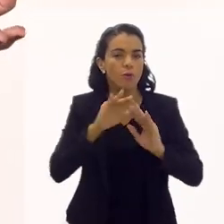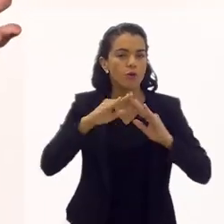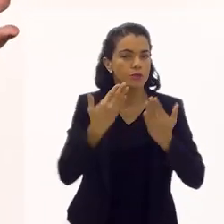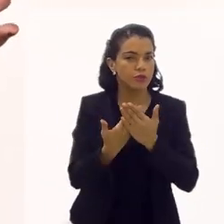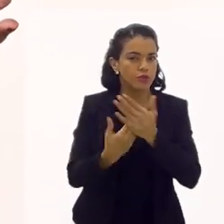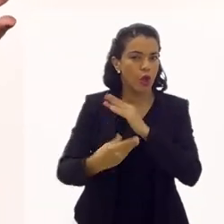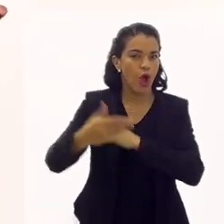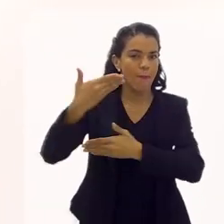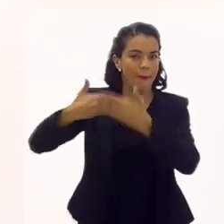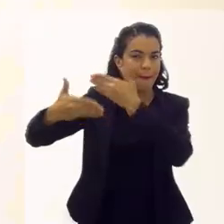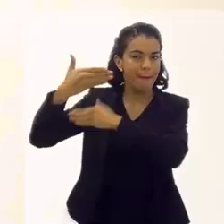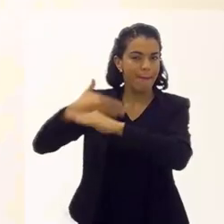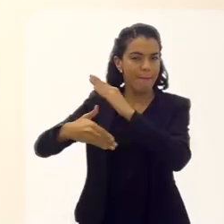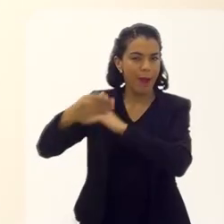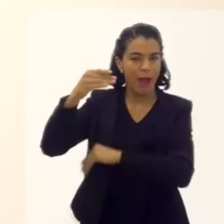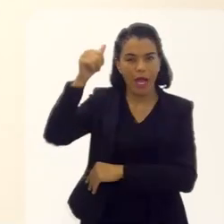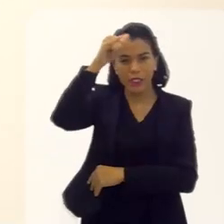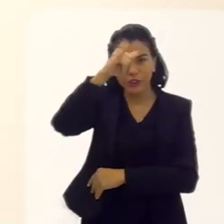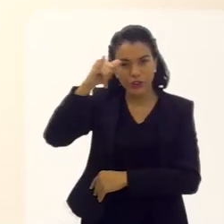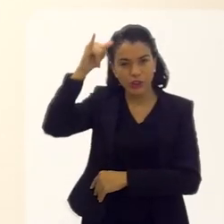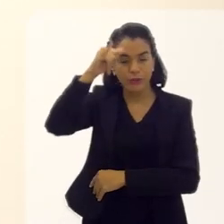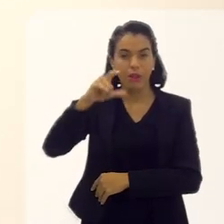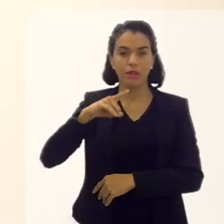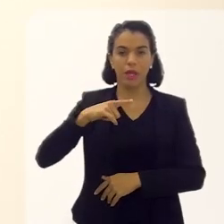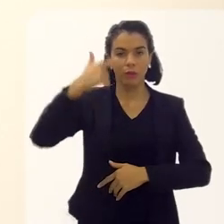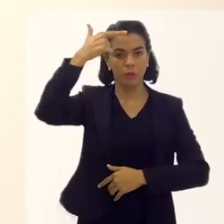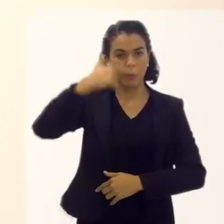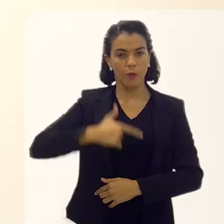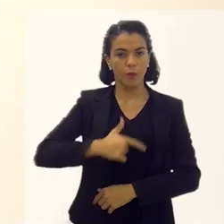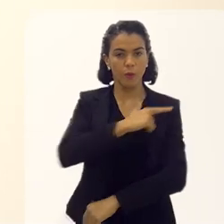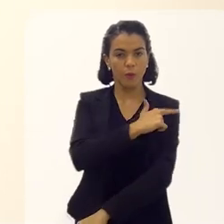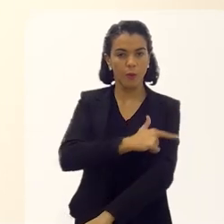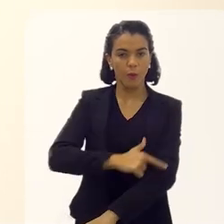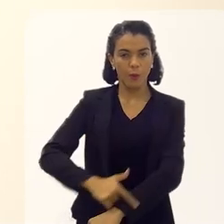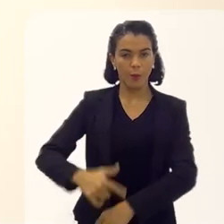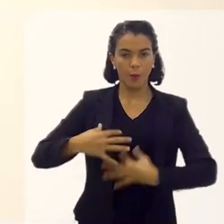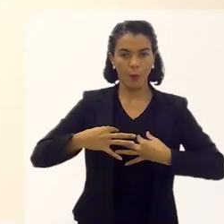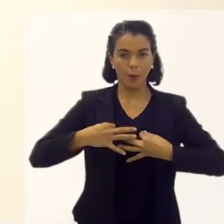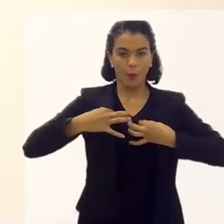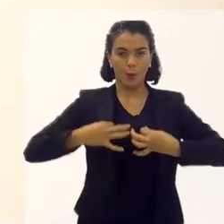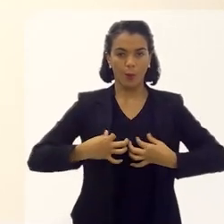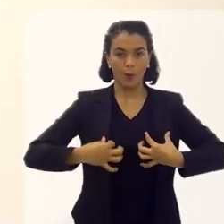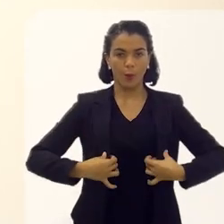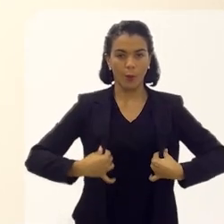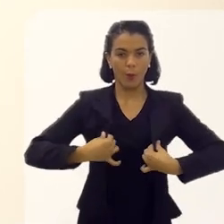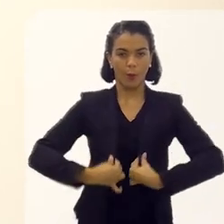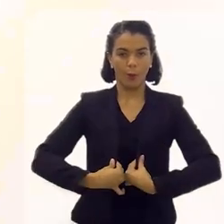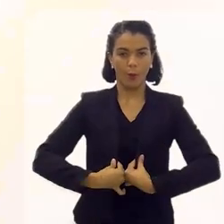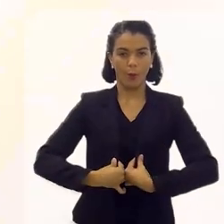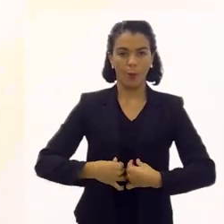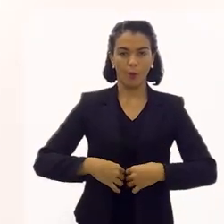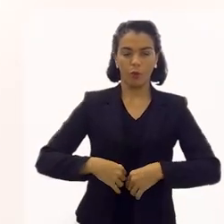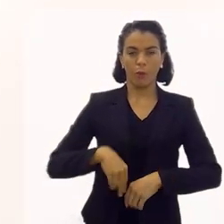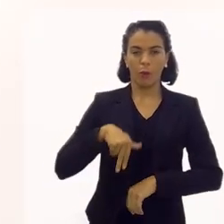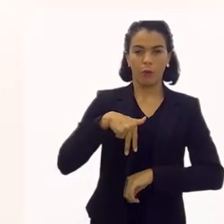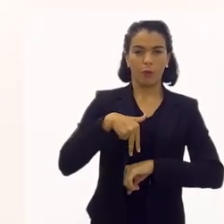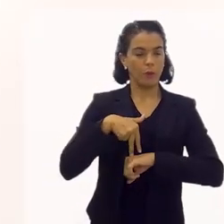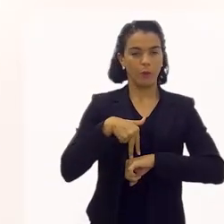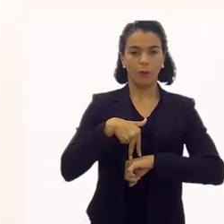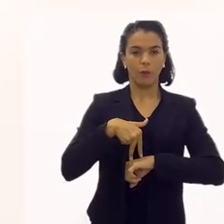antigamente. Tinha toda uma disciplina, desde o uniforme, a sua